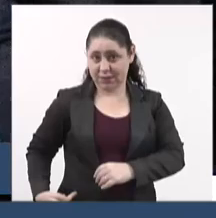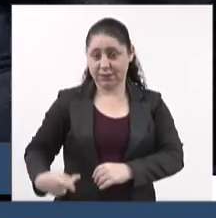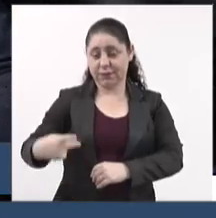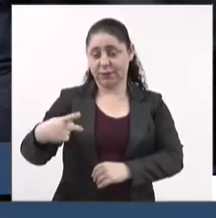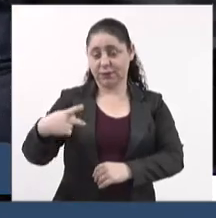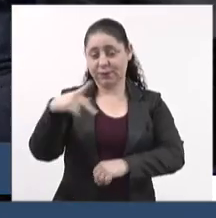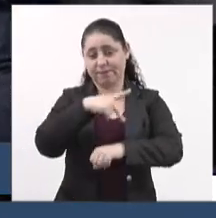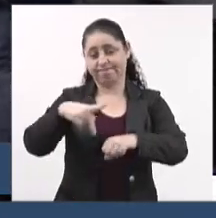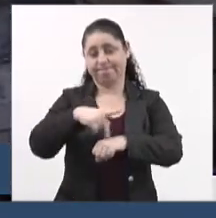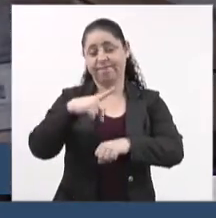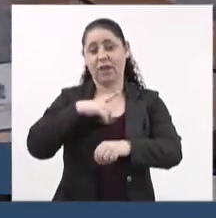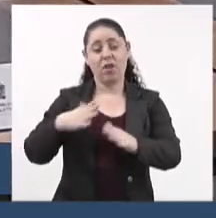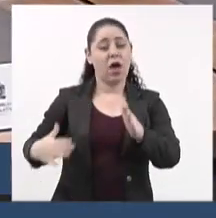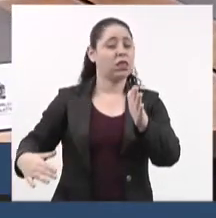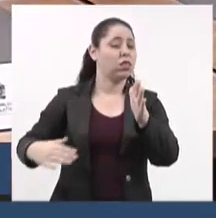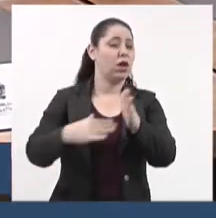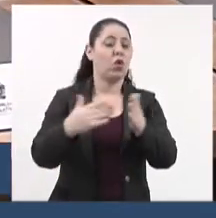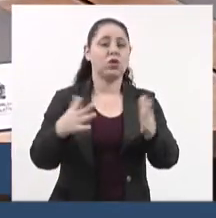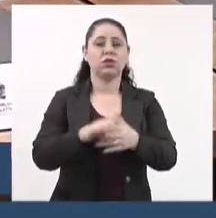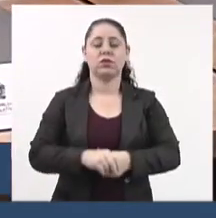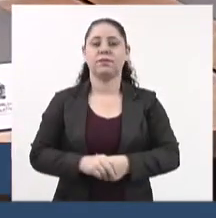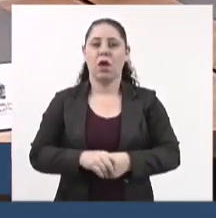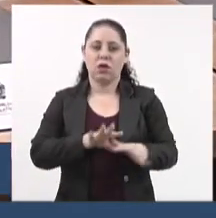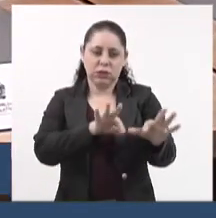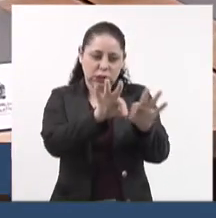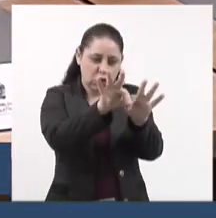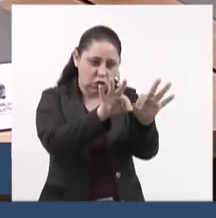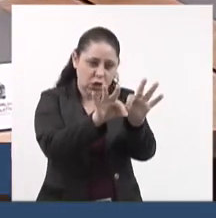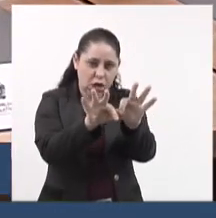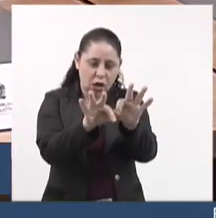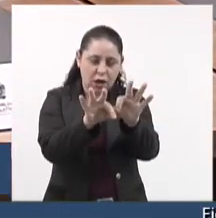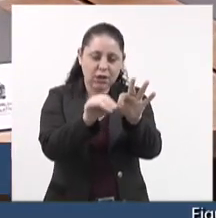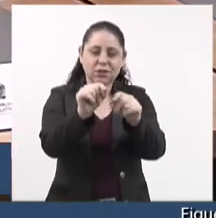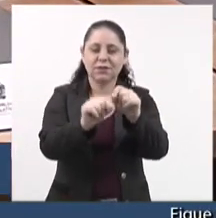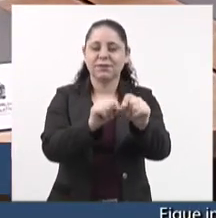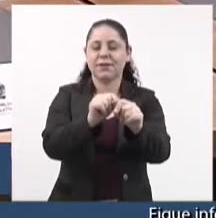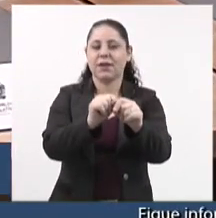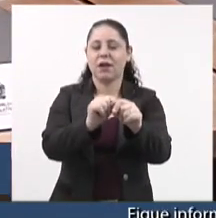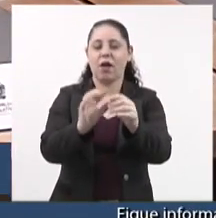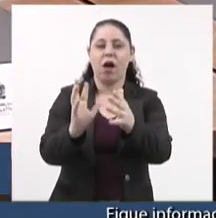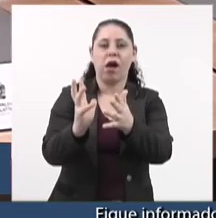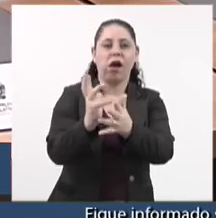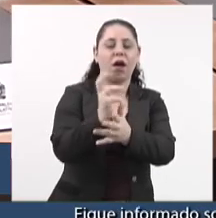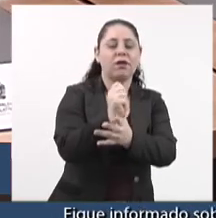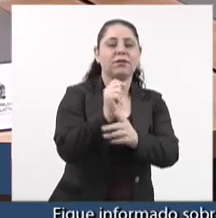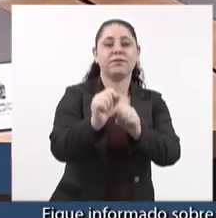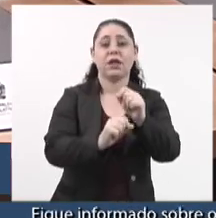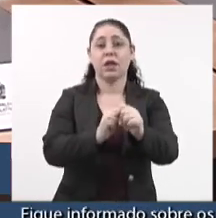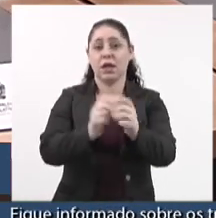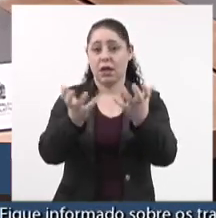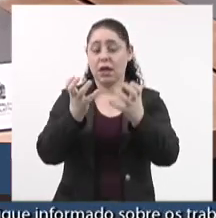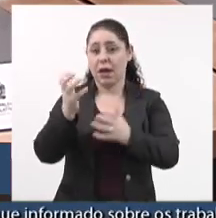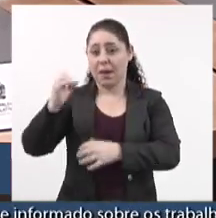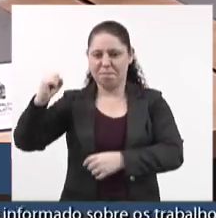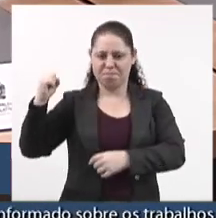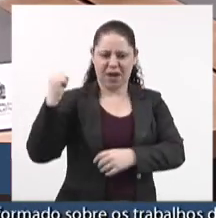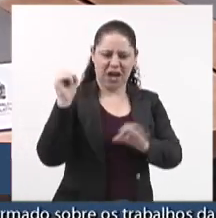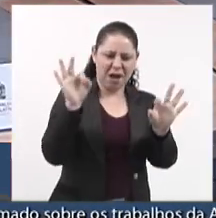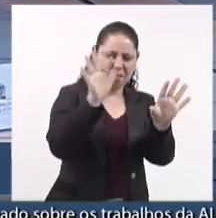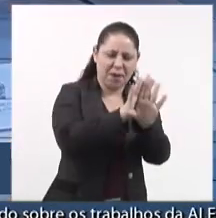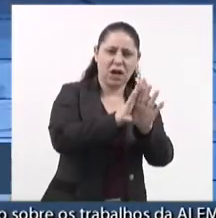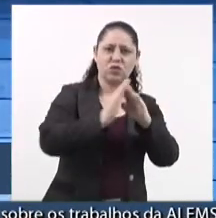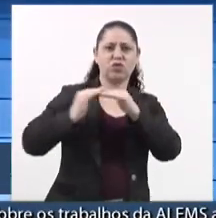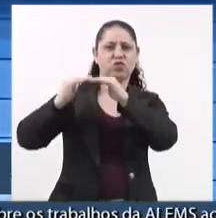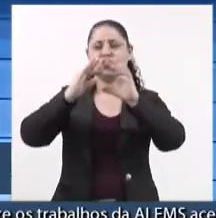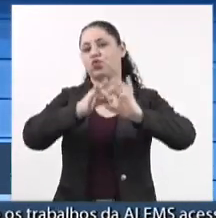até hoje. que arquitetou um golpe de Estado que queria matar a nossa democracia,